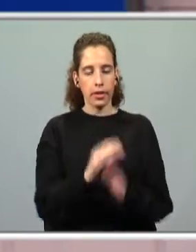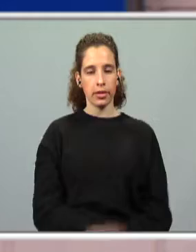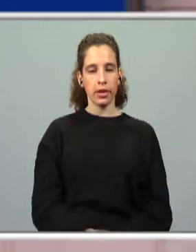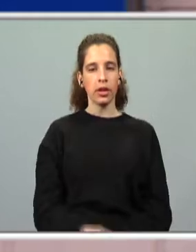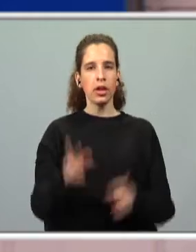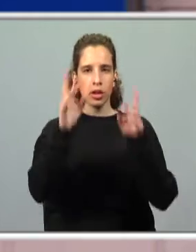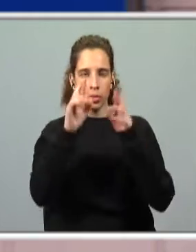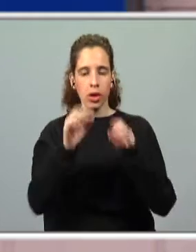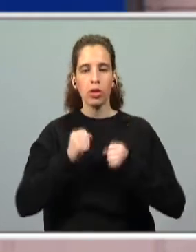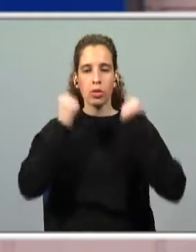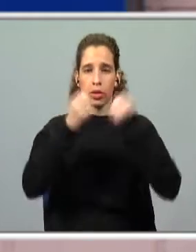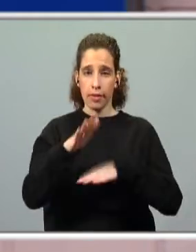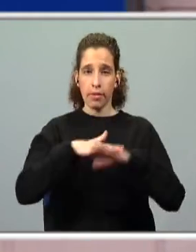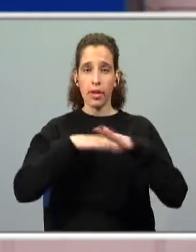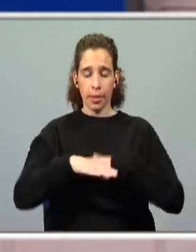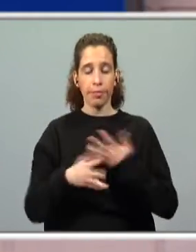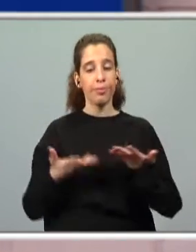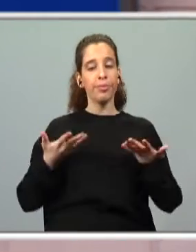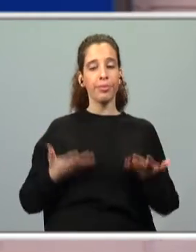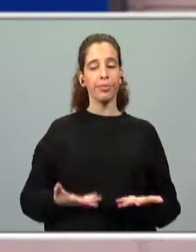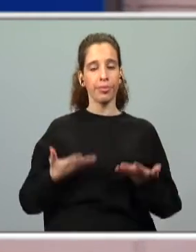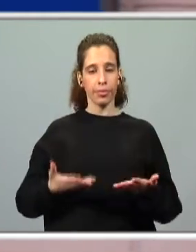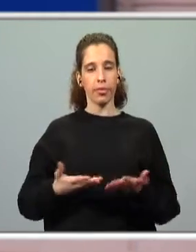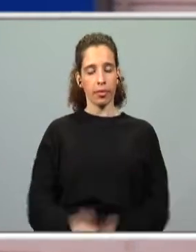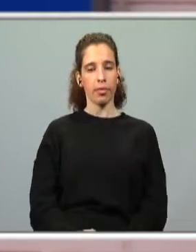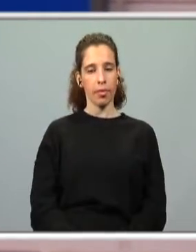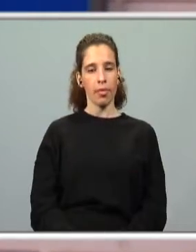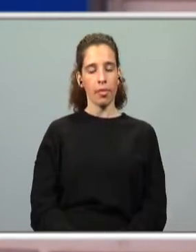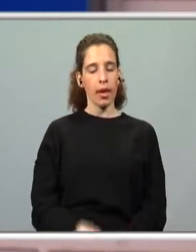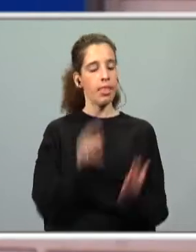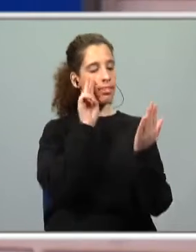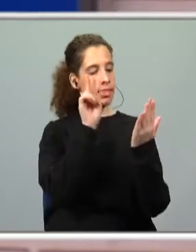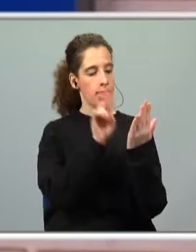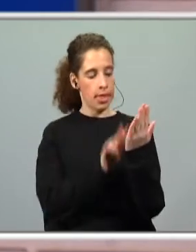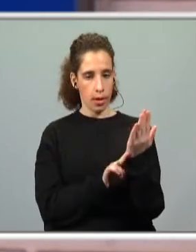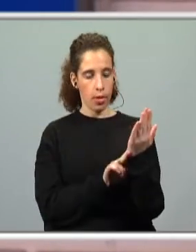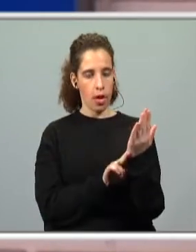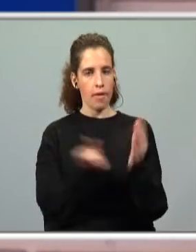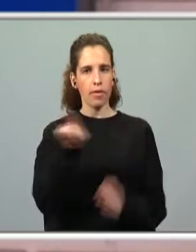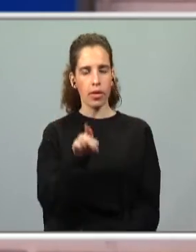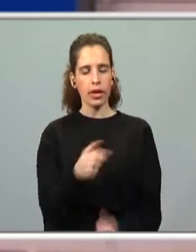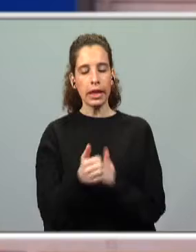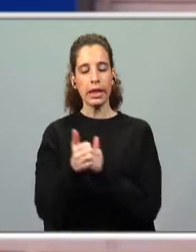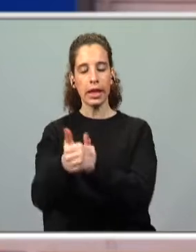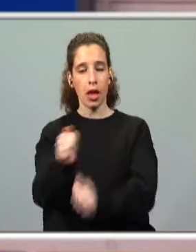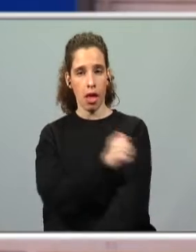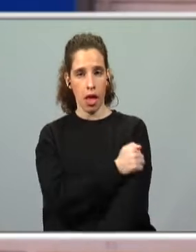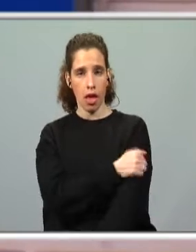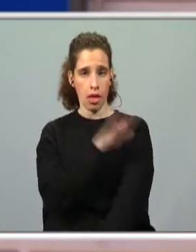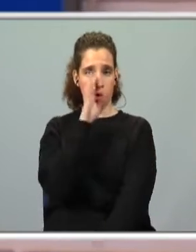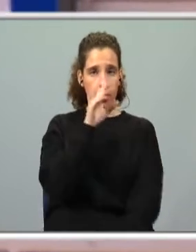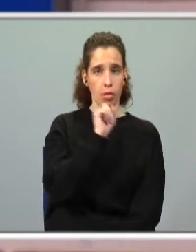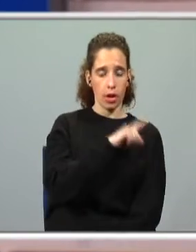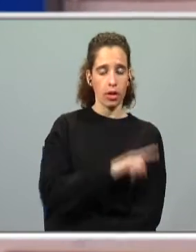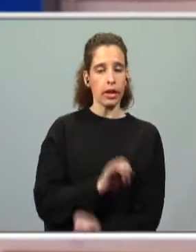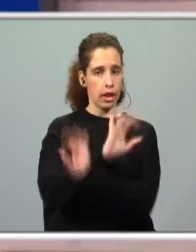espero ter conseguido fazer muito bem. E agora, vou passar então à leitura. Vocês vão seguindo aí de casa, se puderem,